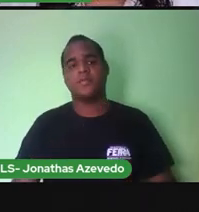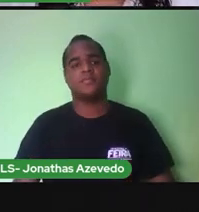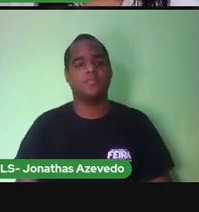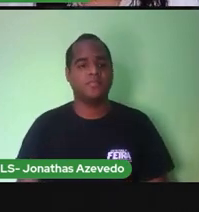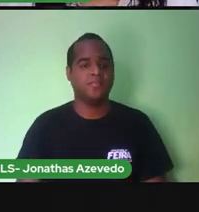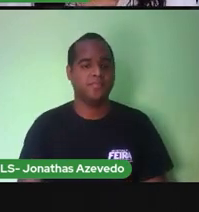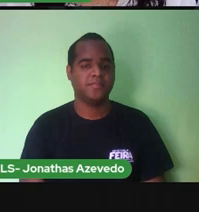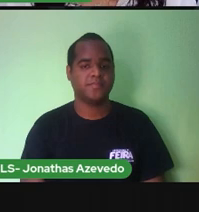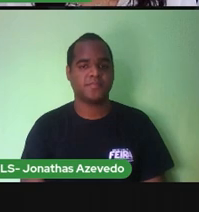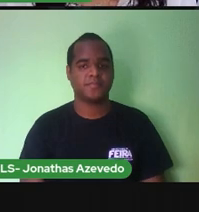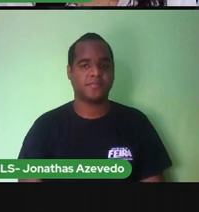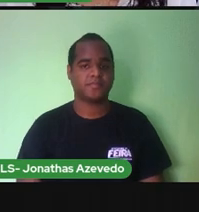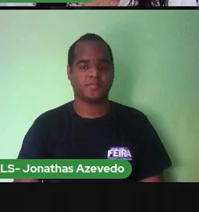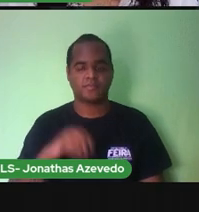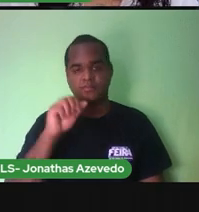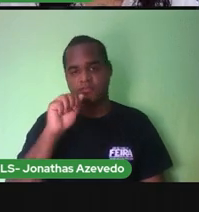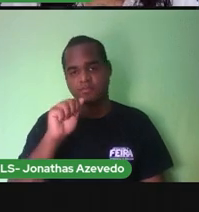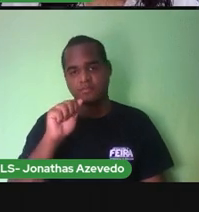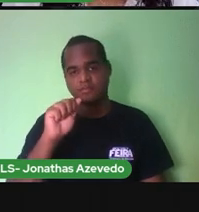Apanhar.